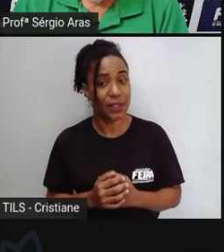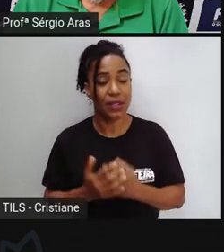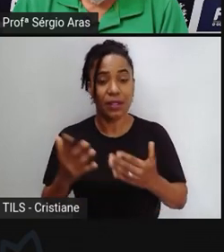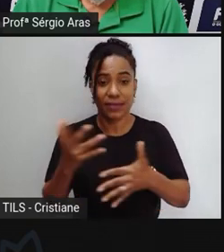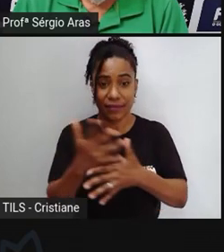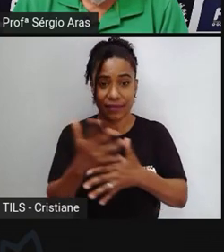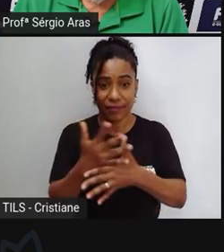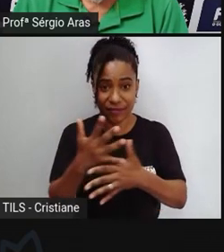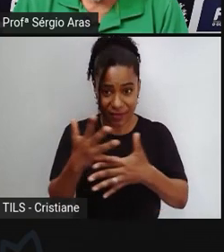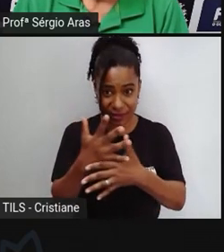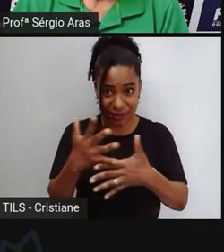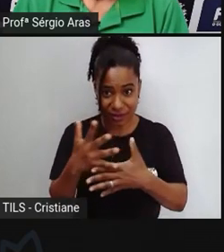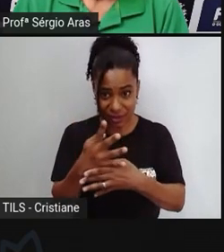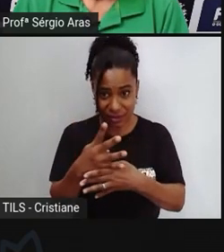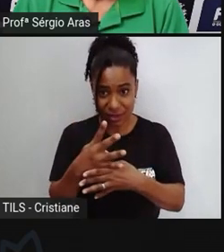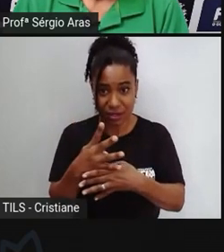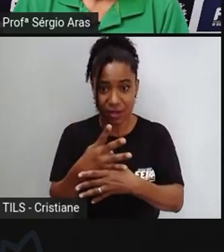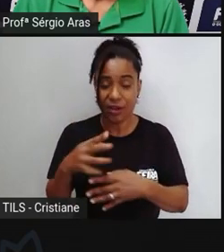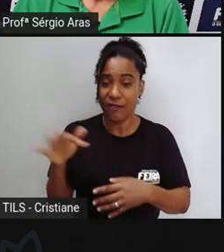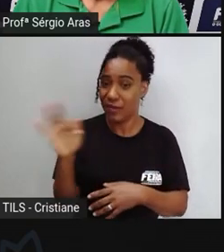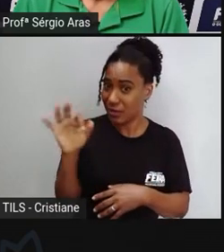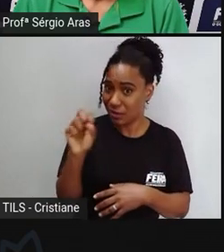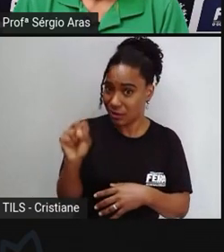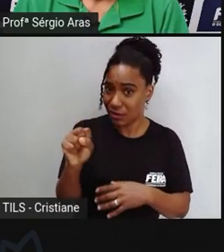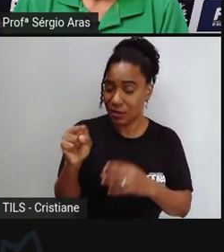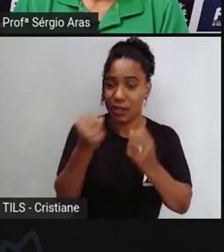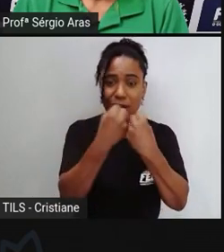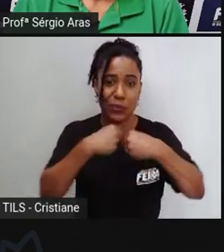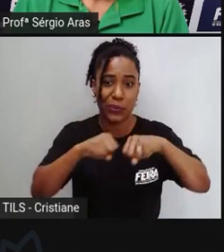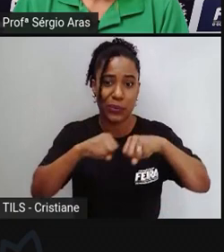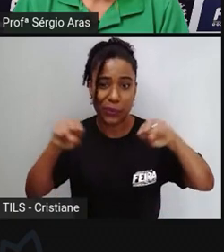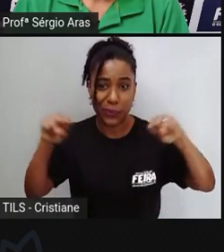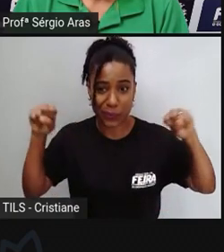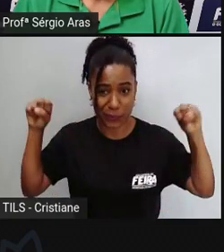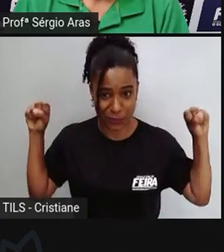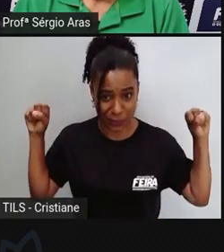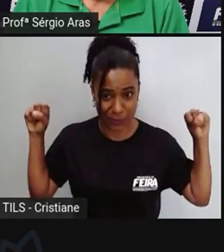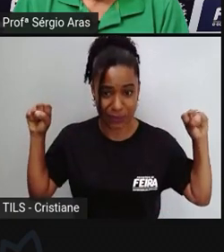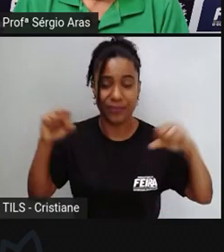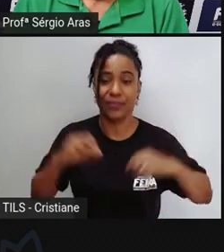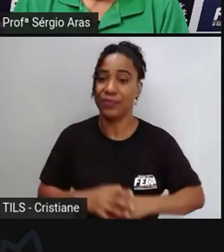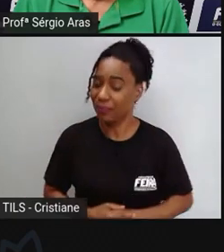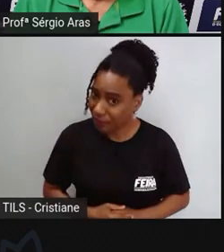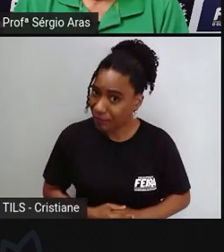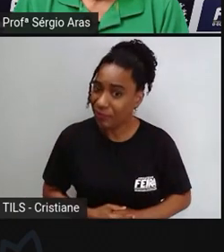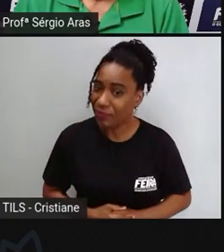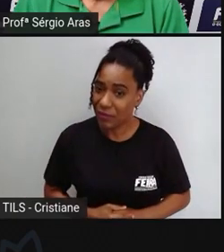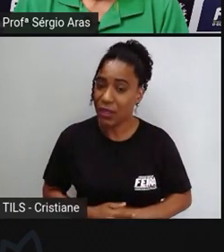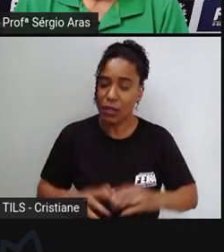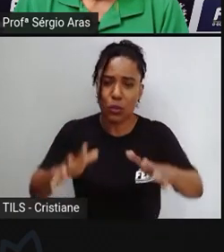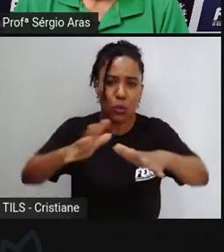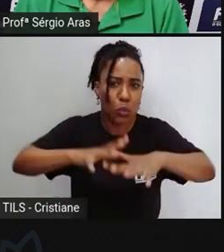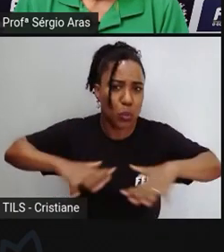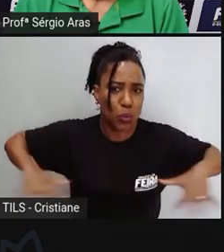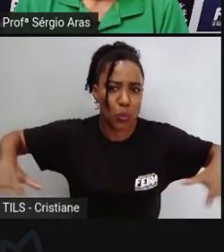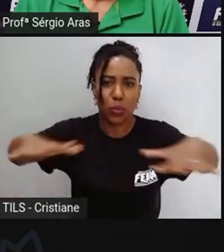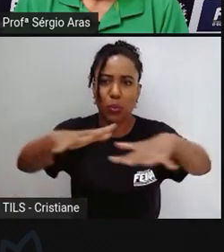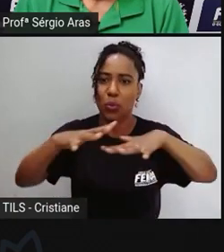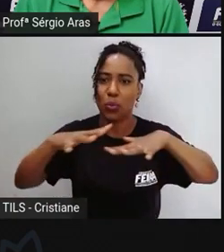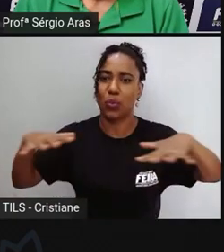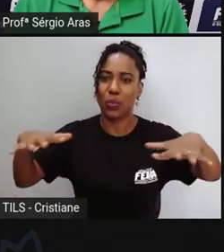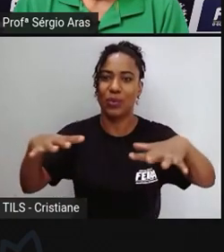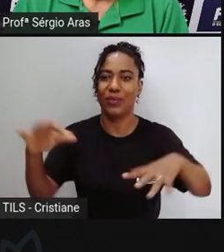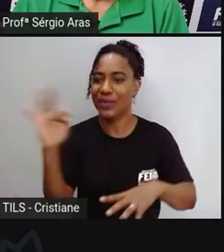aumentou demais a sua zona urbana, a sua área urbanizada, e todo centro urbano que está em